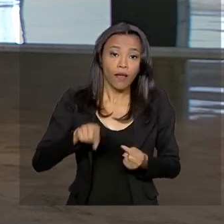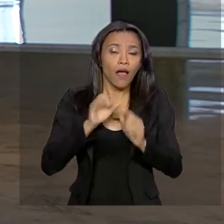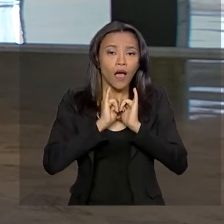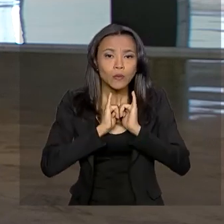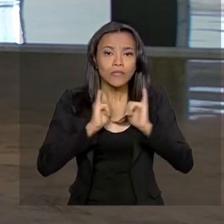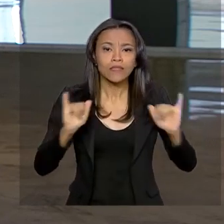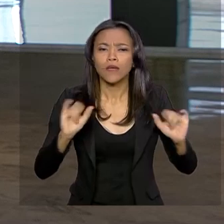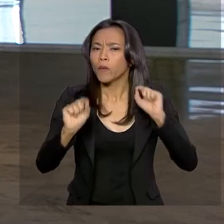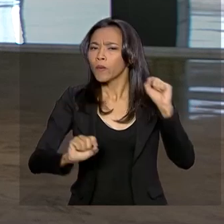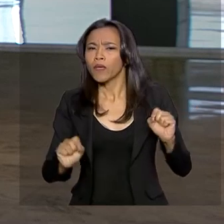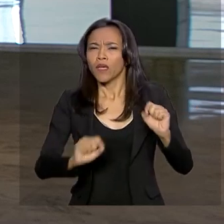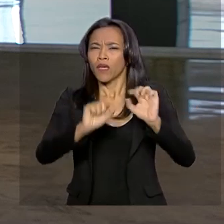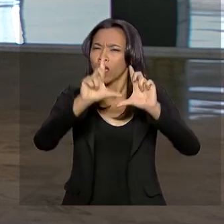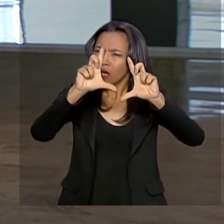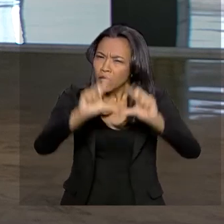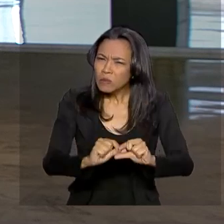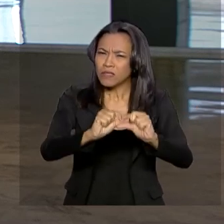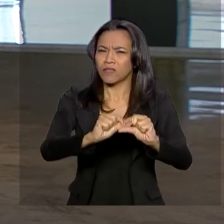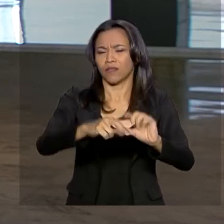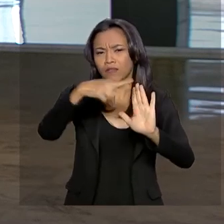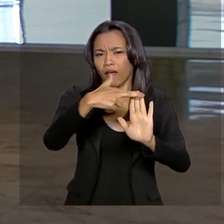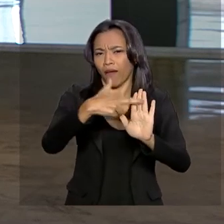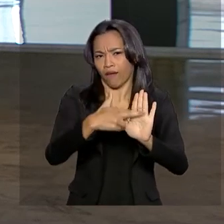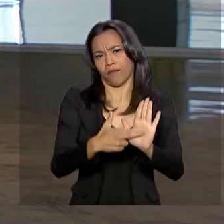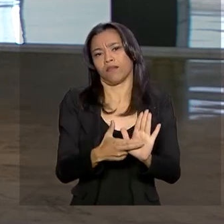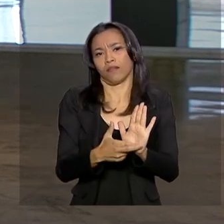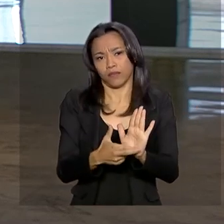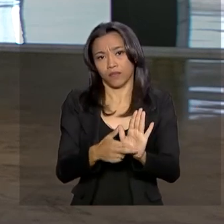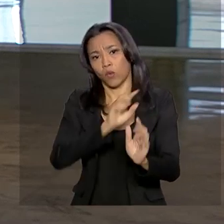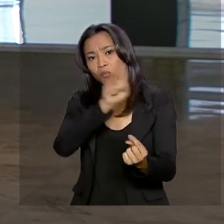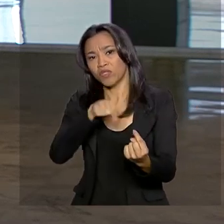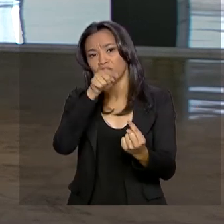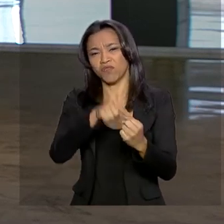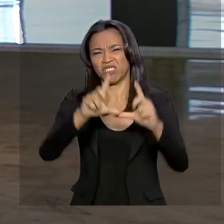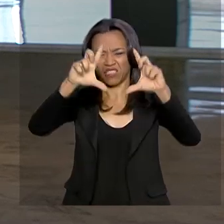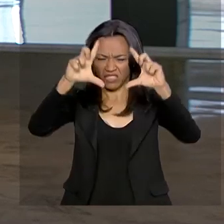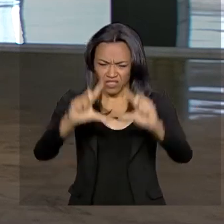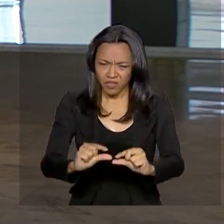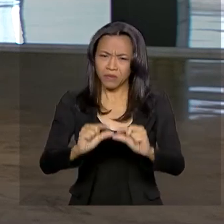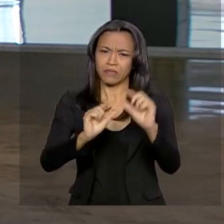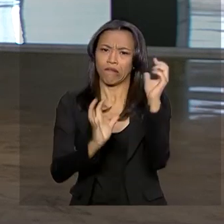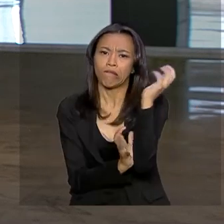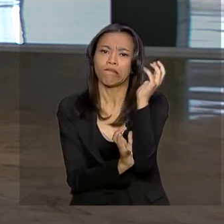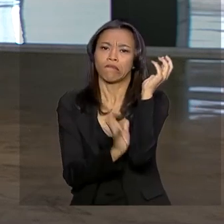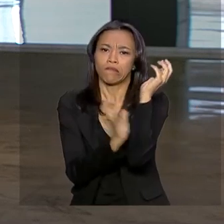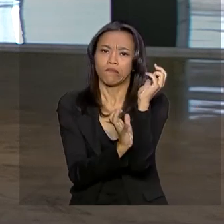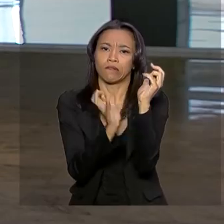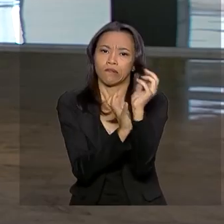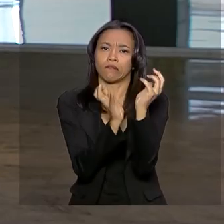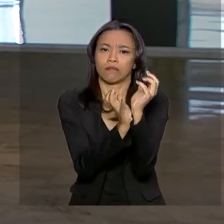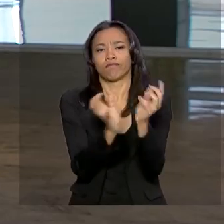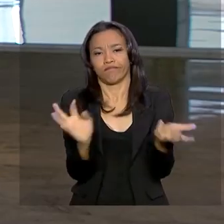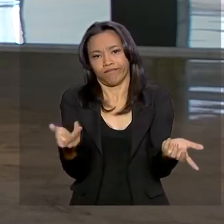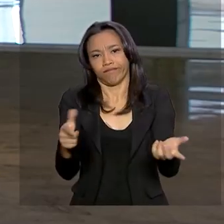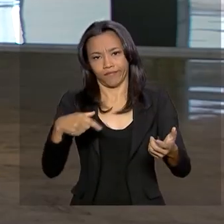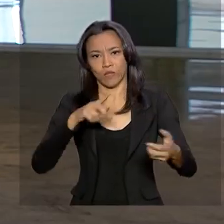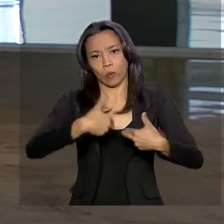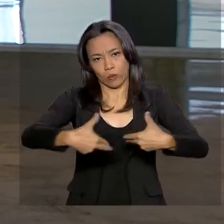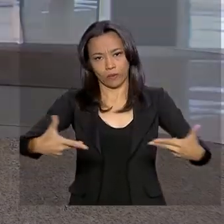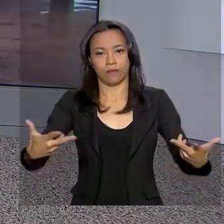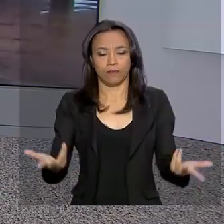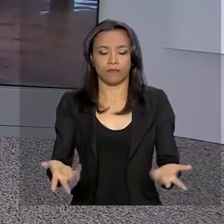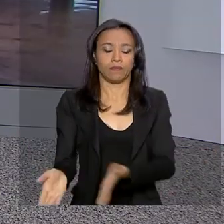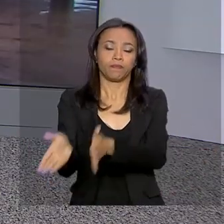simplificação de algumas dessas regras com o objetivo de destravar o ambiente de negócios no país. É com você, Renata.